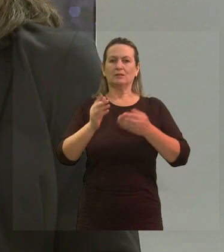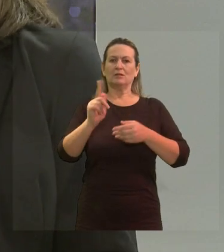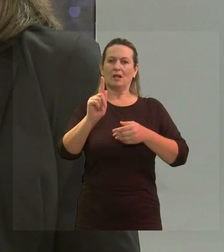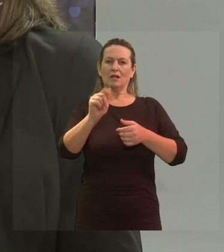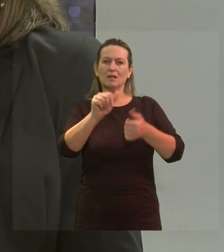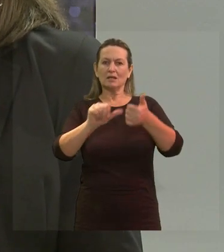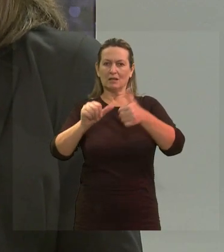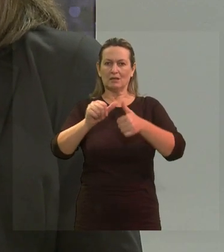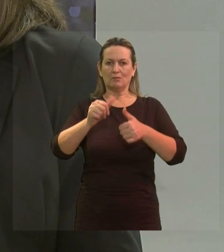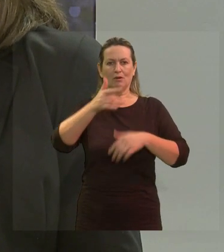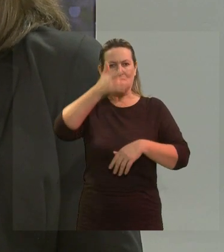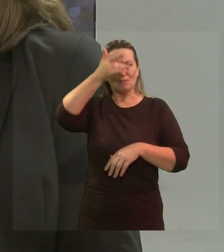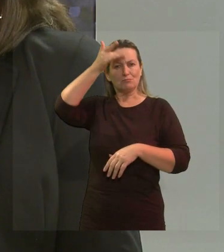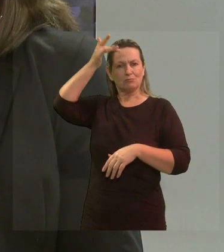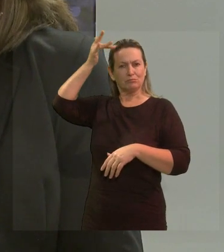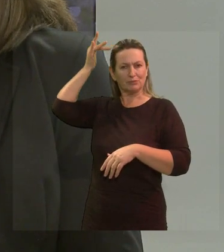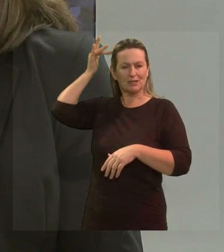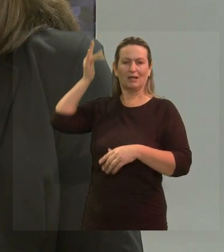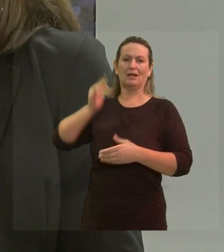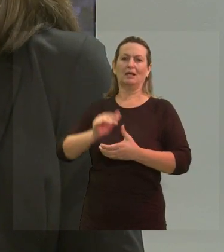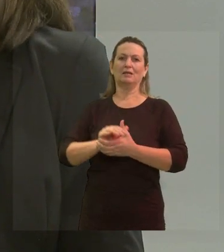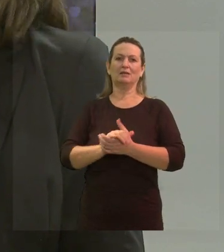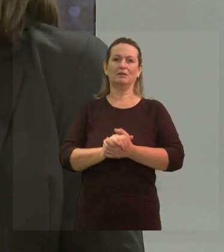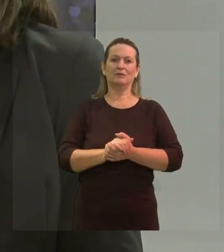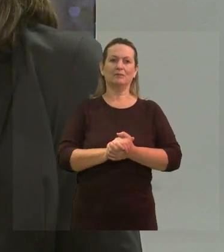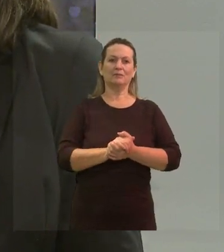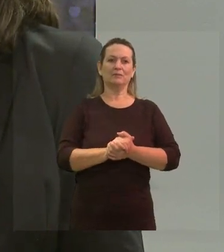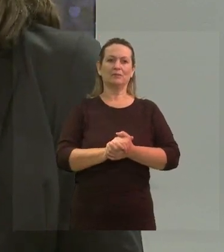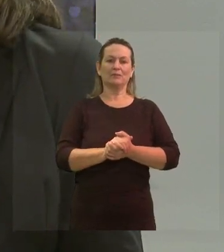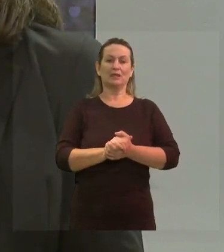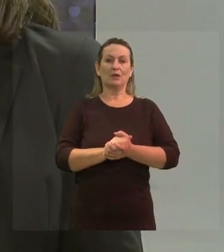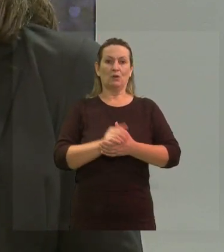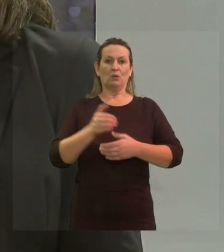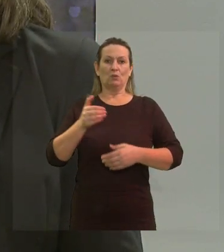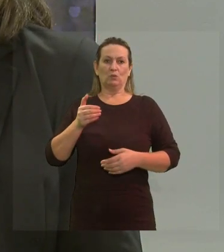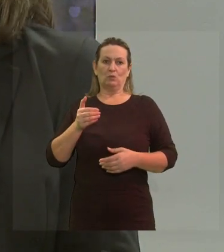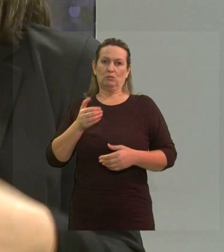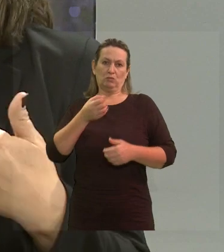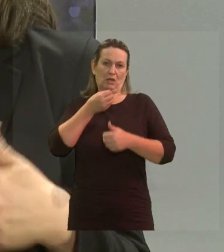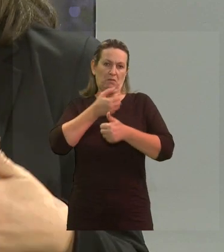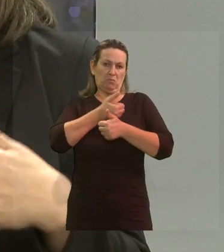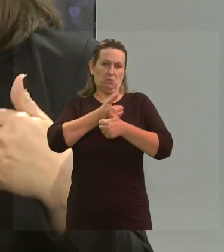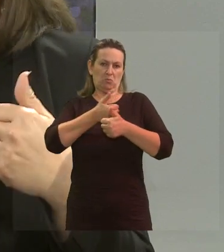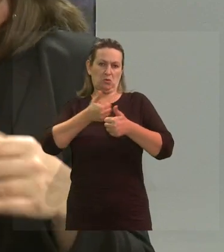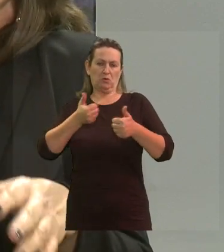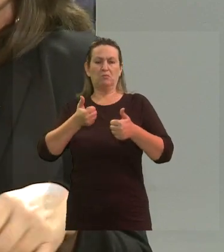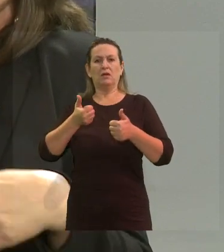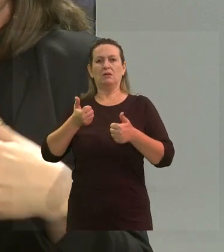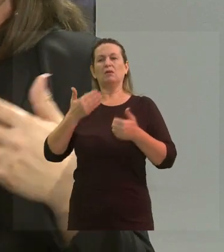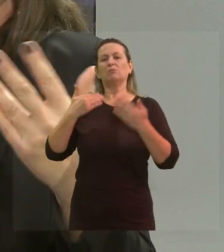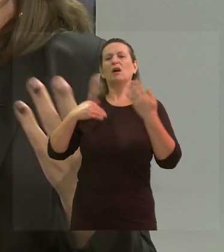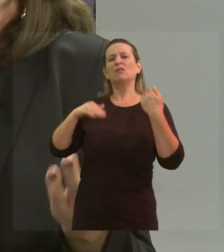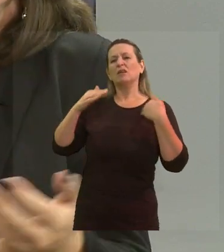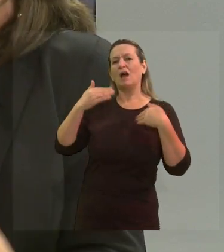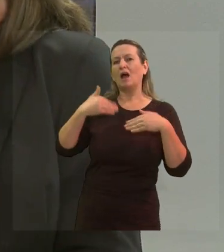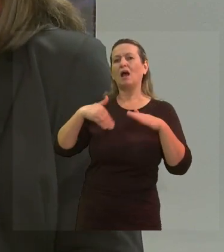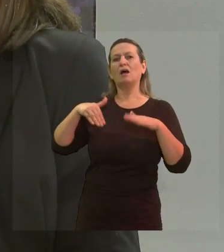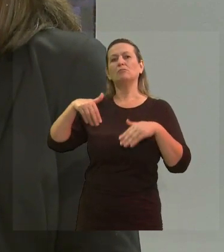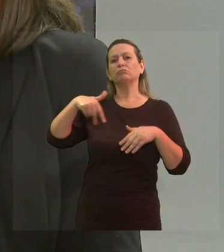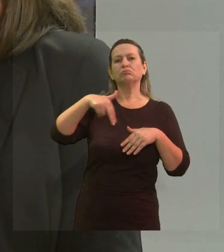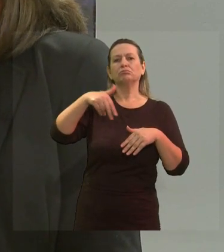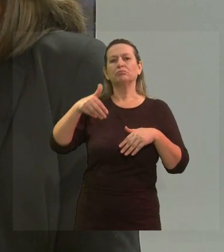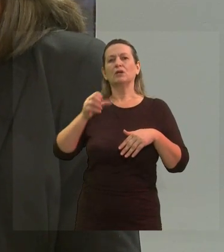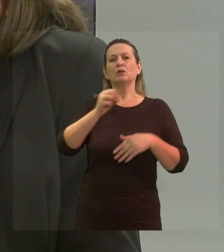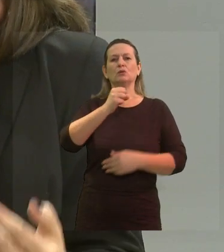careca, quando eu ia, por exemplo, eu estava bem, né, não estava muito humilhentado, por exemplo, ia um shopping, alguma coisa assim,